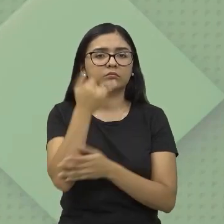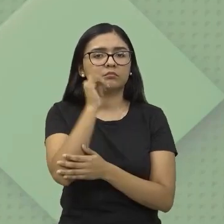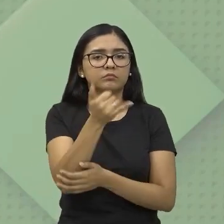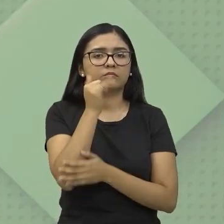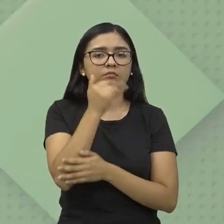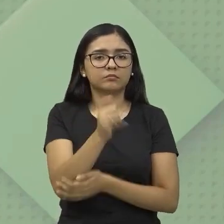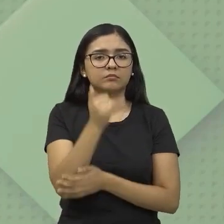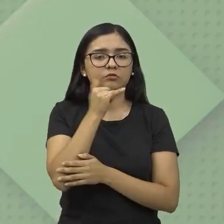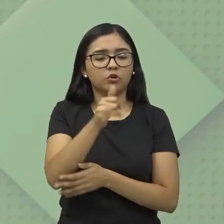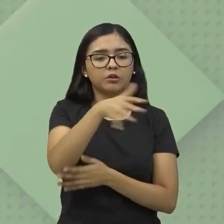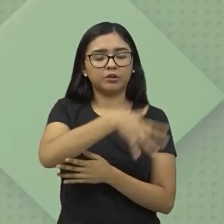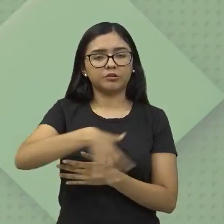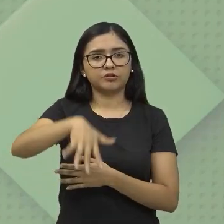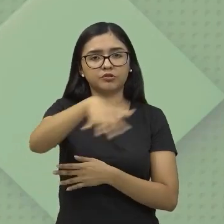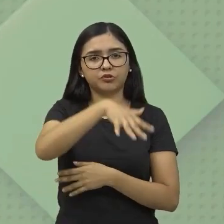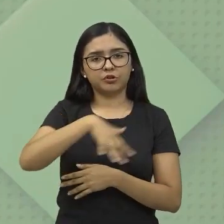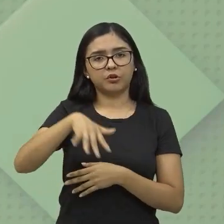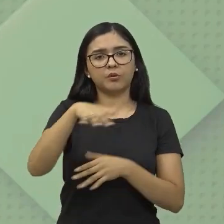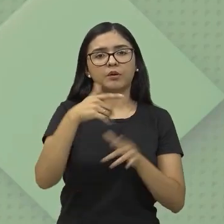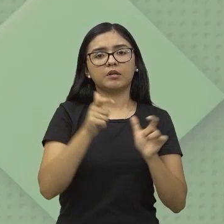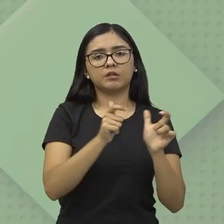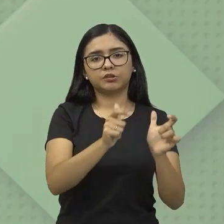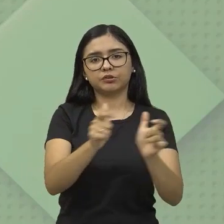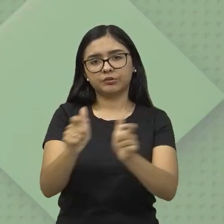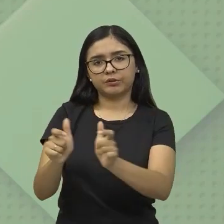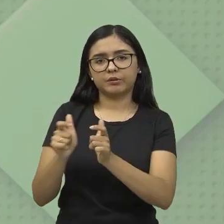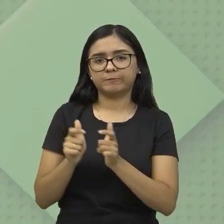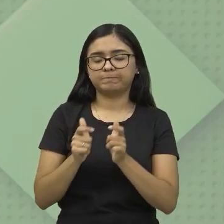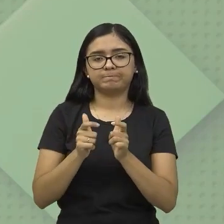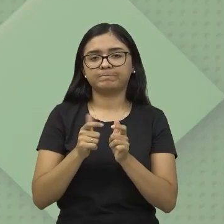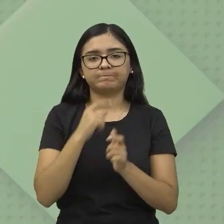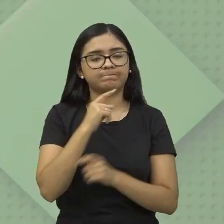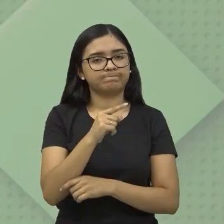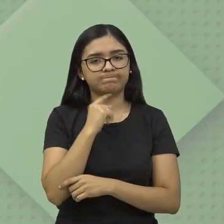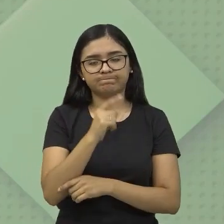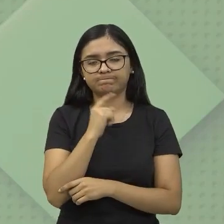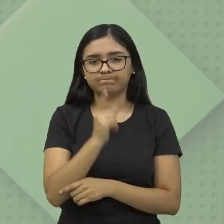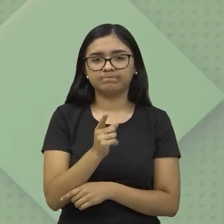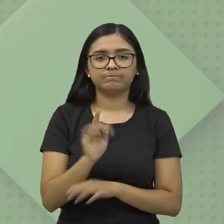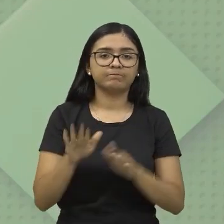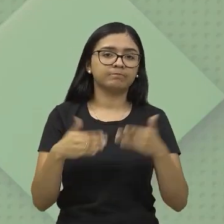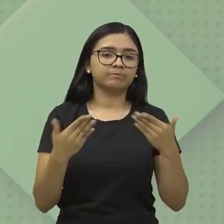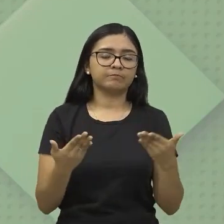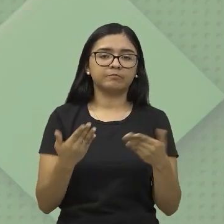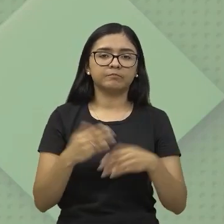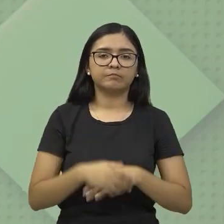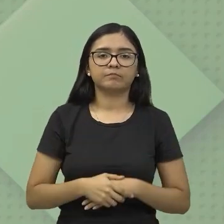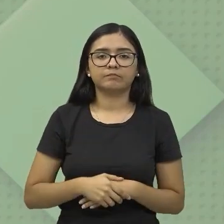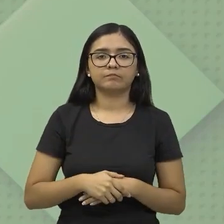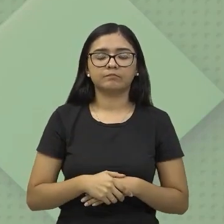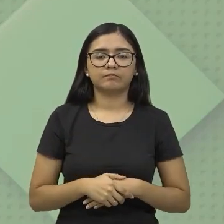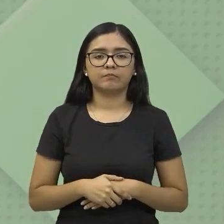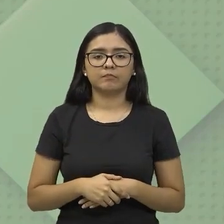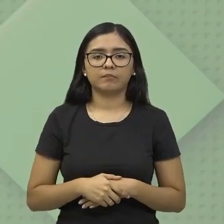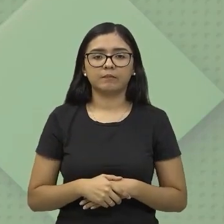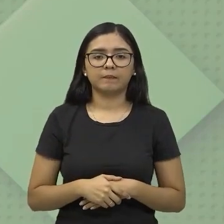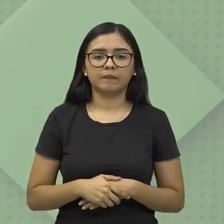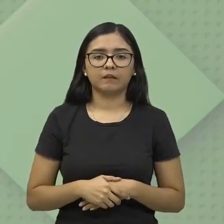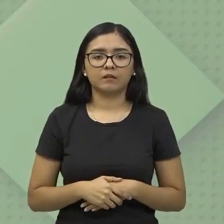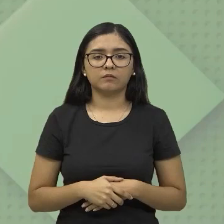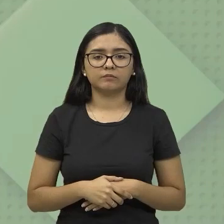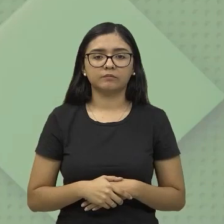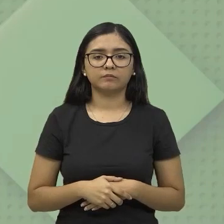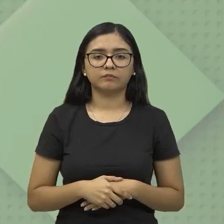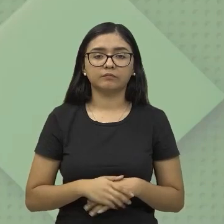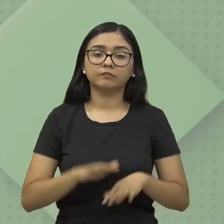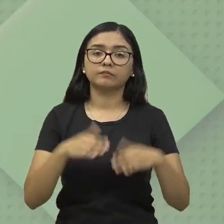abastecendo toda a região, todas as cidades da região, não foi possível. Então, ela não é eficiente desse ponto de vista. E